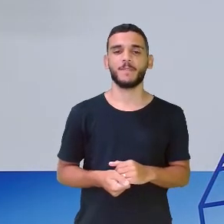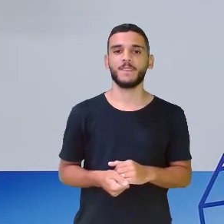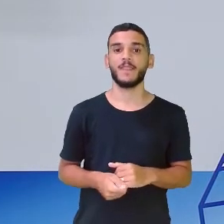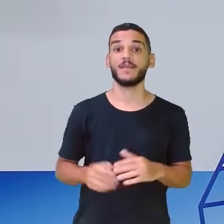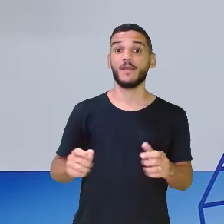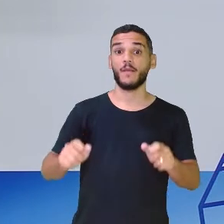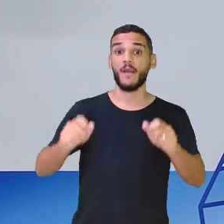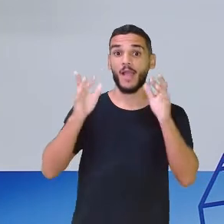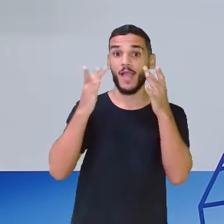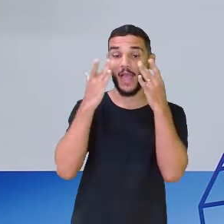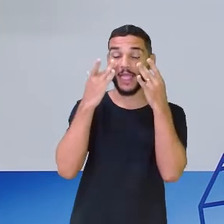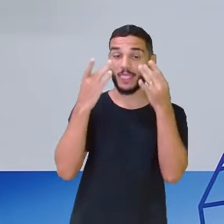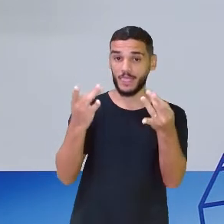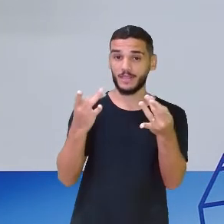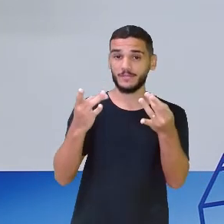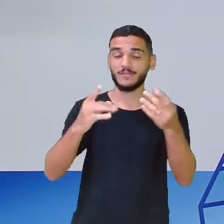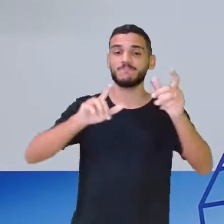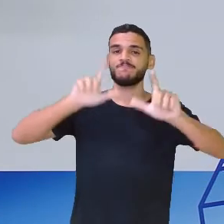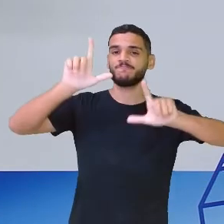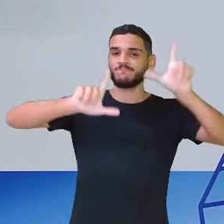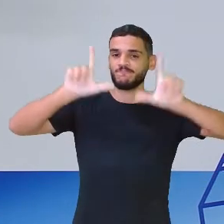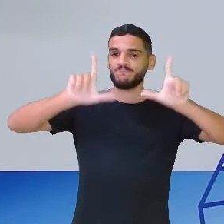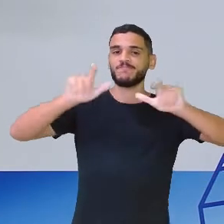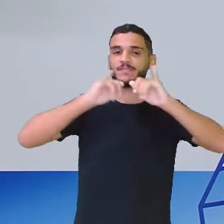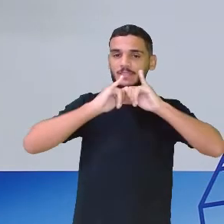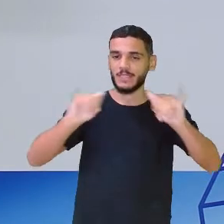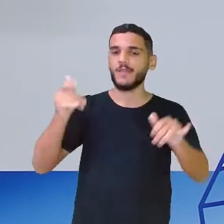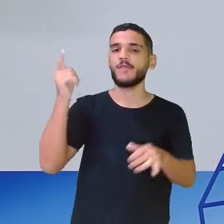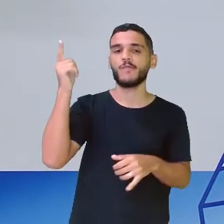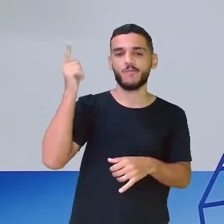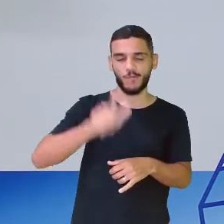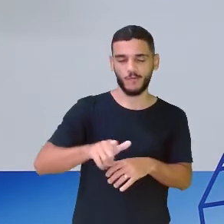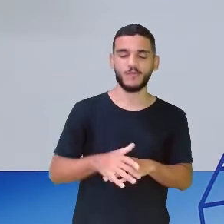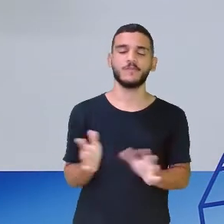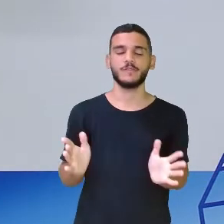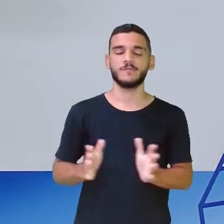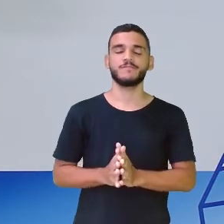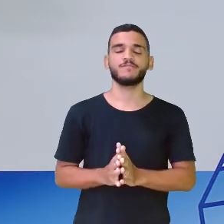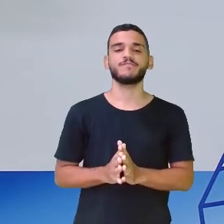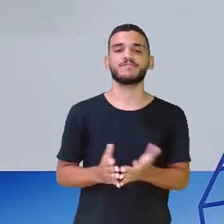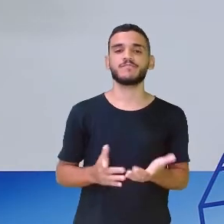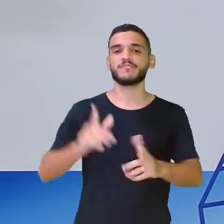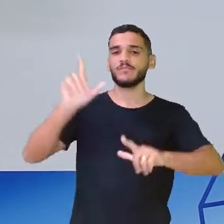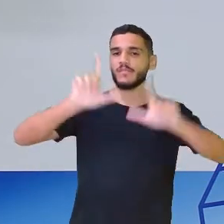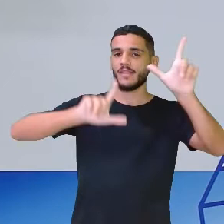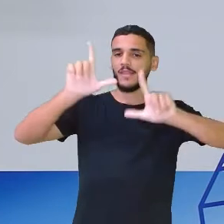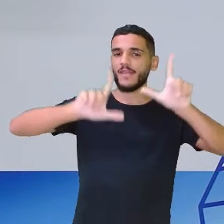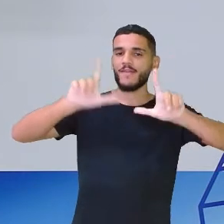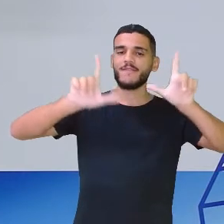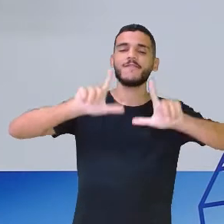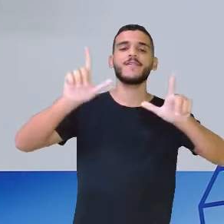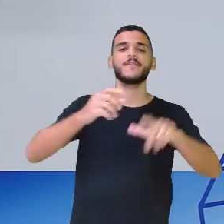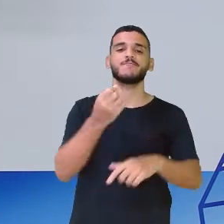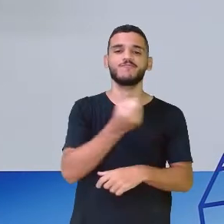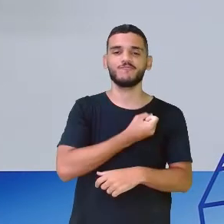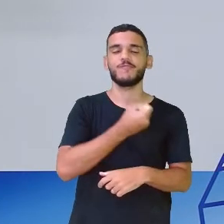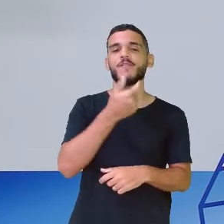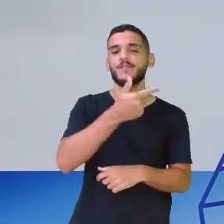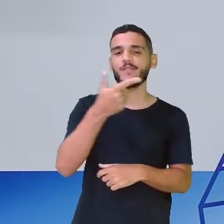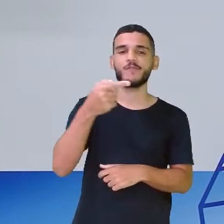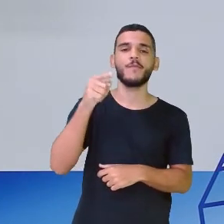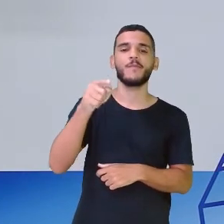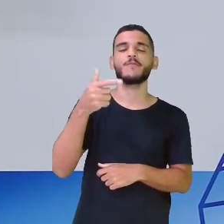Fiquem atentos aos recadinhos diários. A nossa aula está sendo exibida ao vivo, TV Nova Nordeste 22